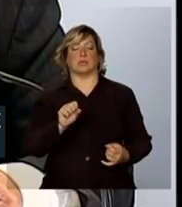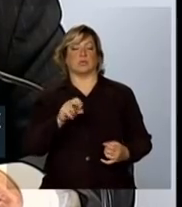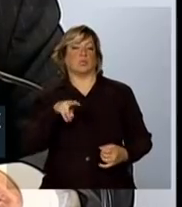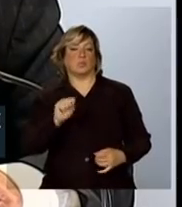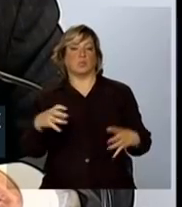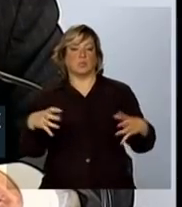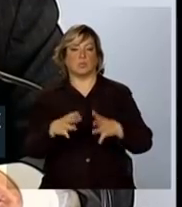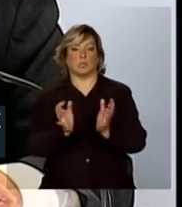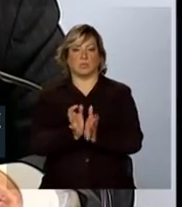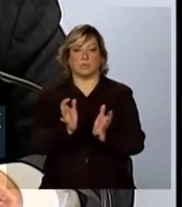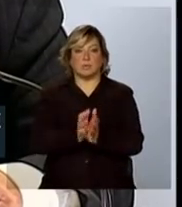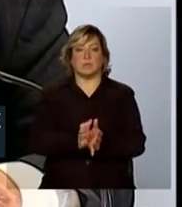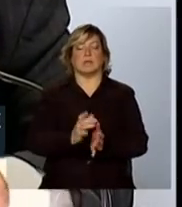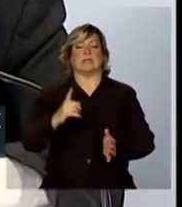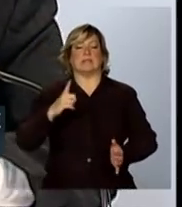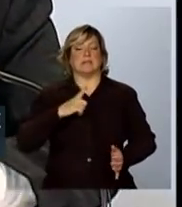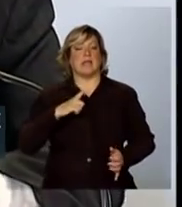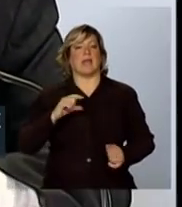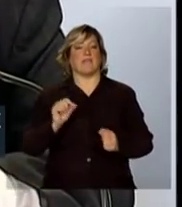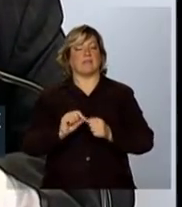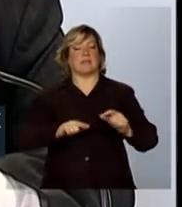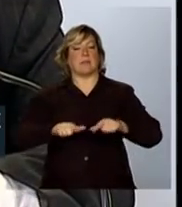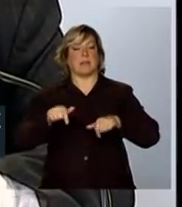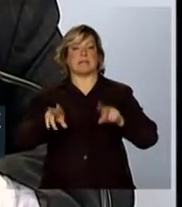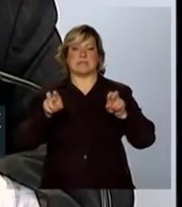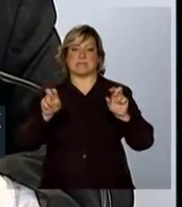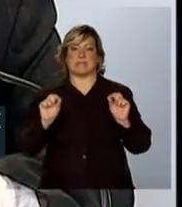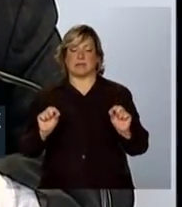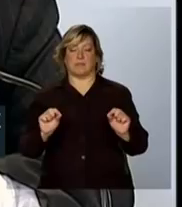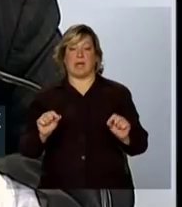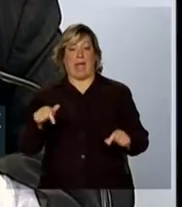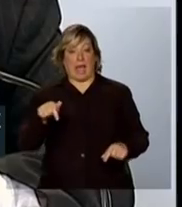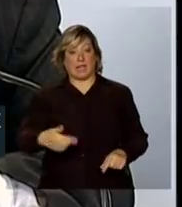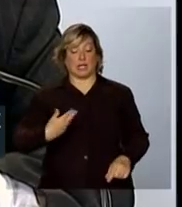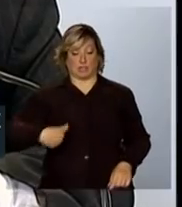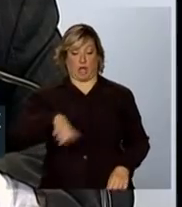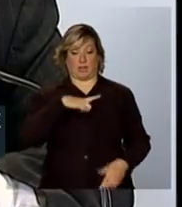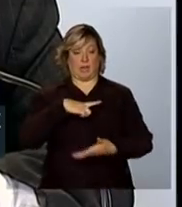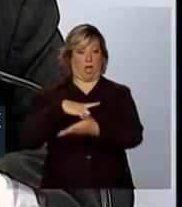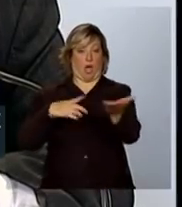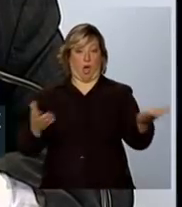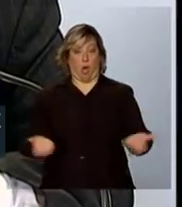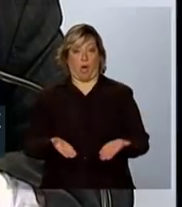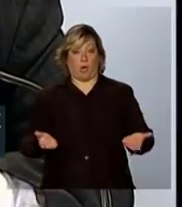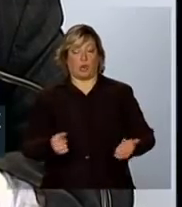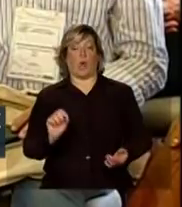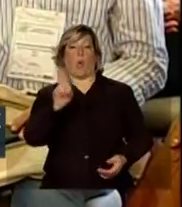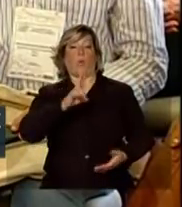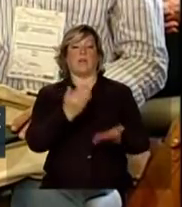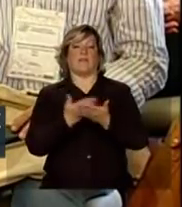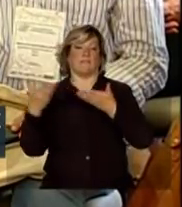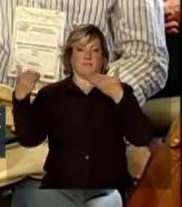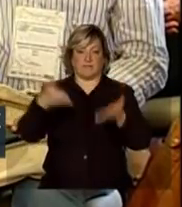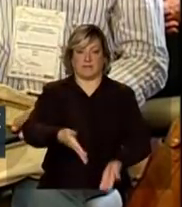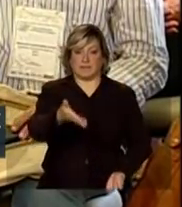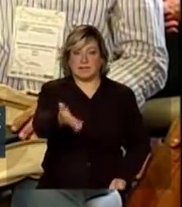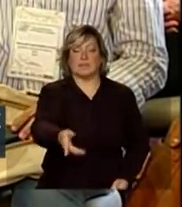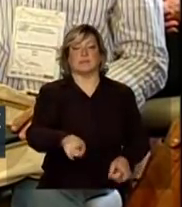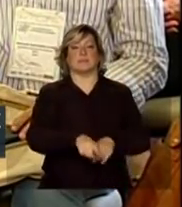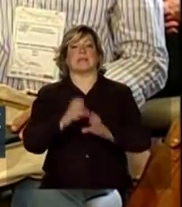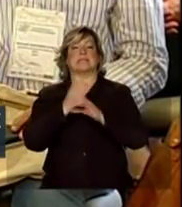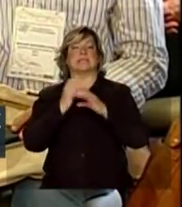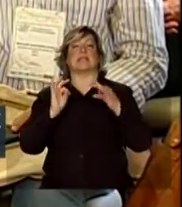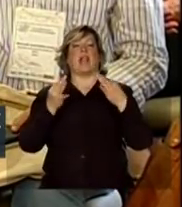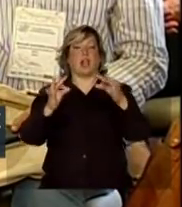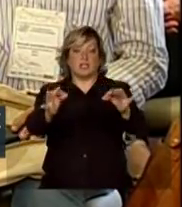venham atuando, venham atuando nessa problemática. Aqui nós temos hoje representação de universidades, da ciência e